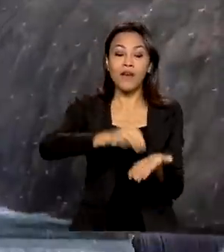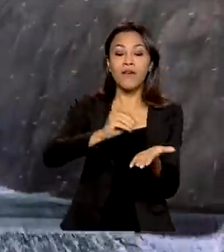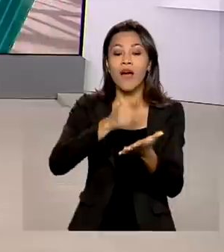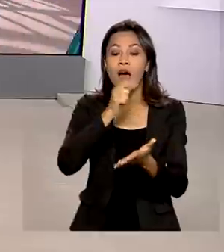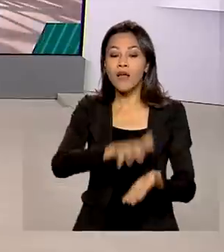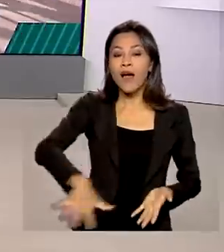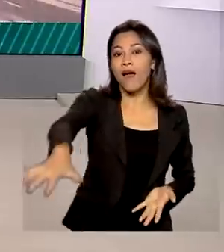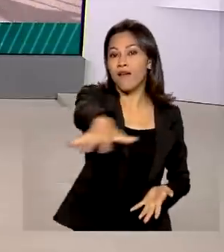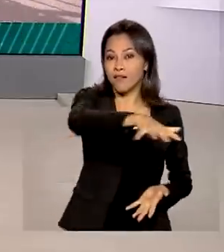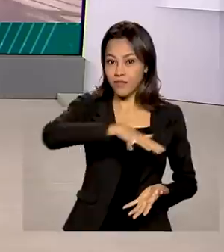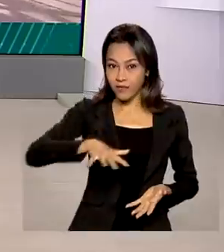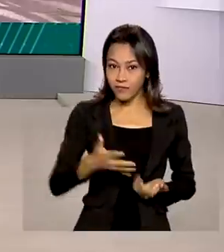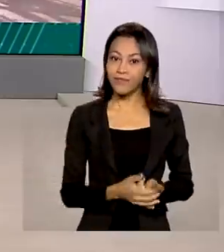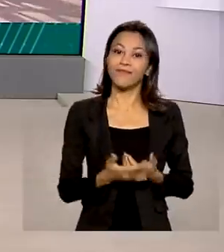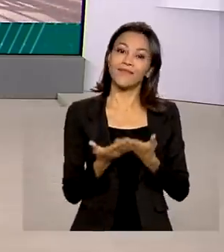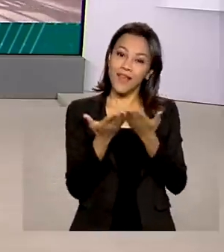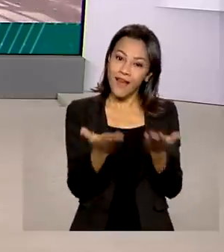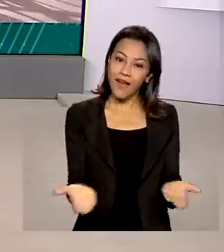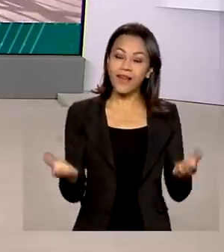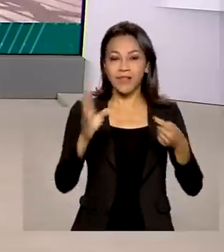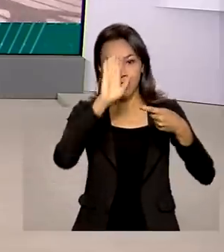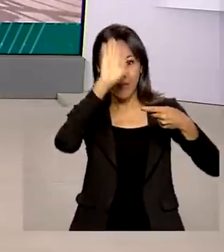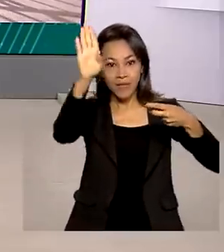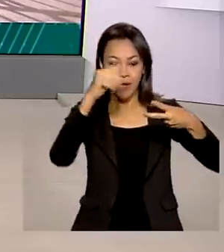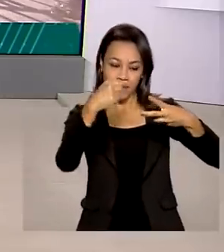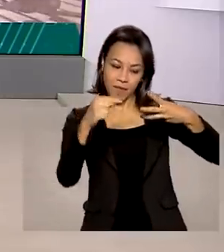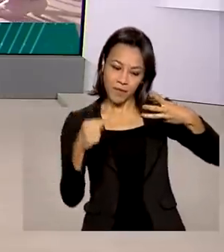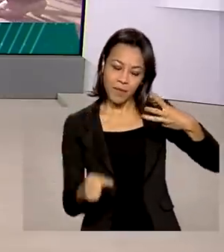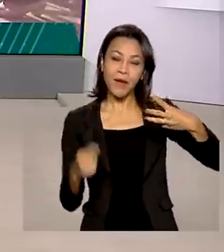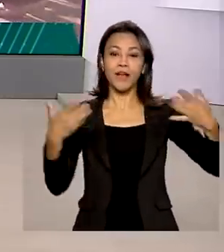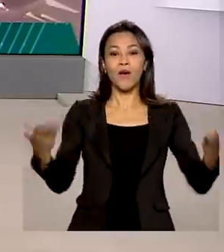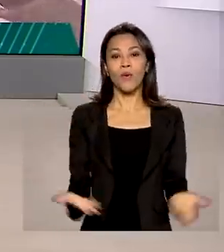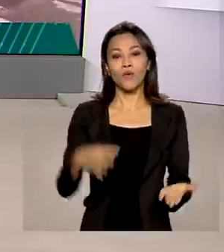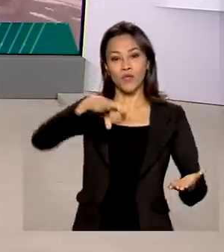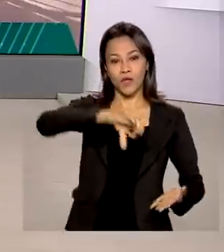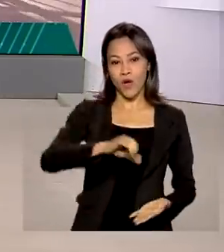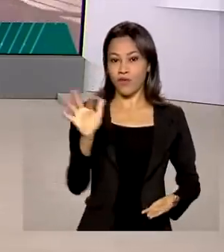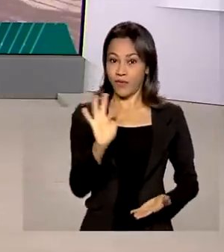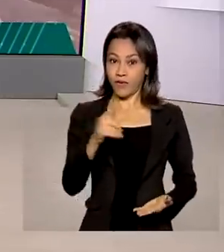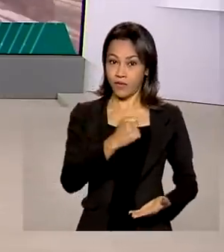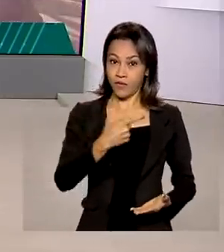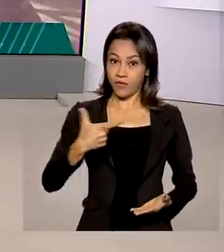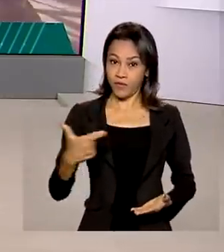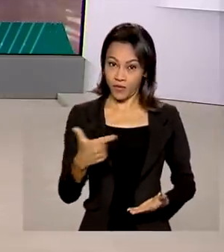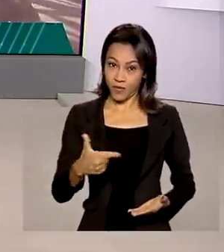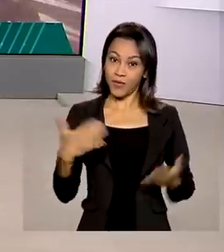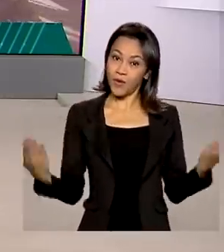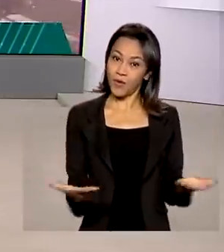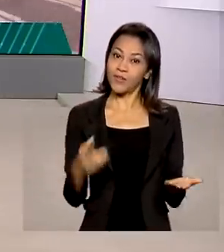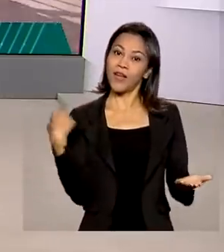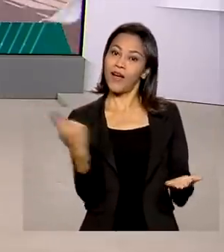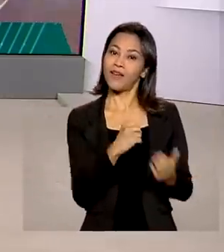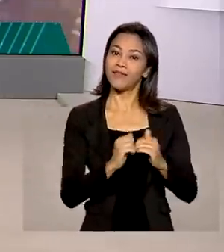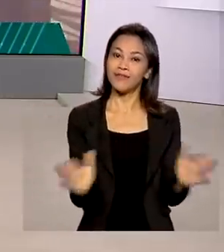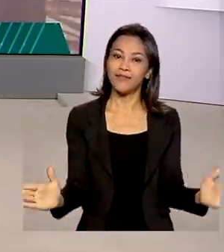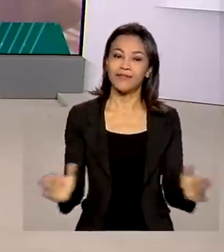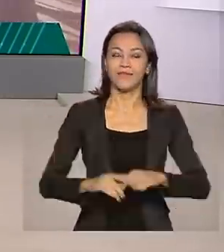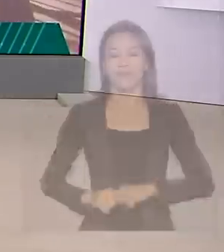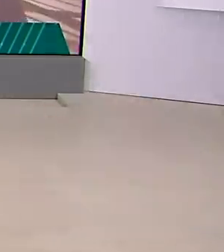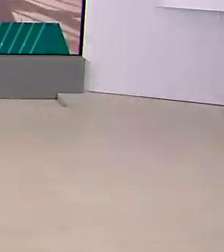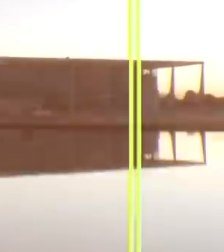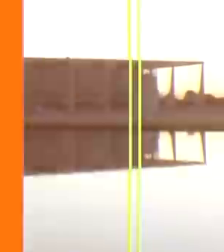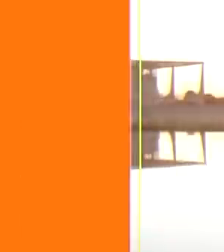Estado. Esses são os destaques de hoje, 9 de fevereiro de 2022. O Brasil em Dia está começando.